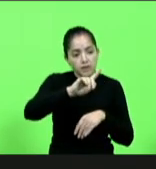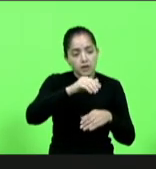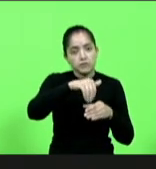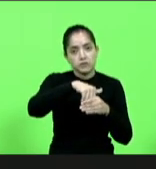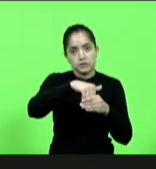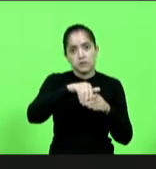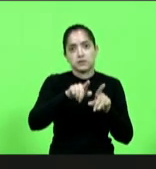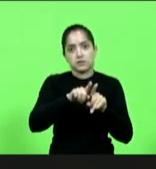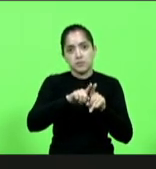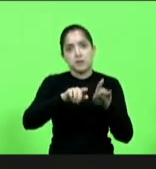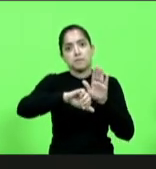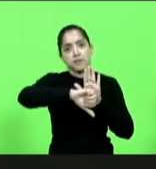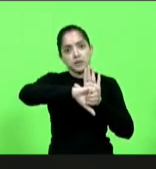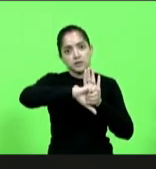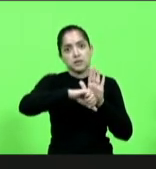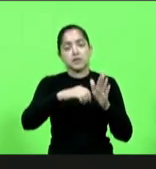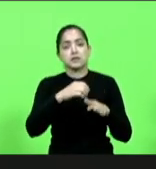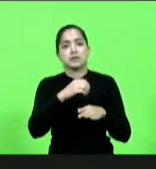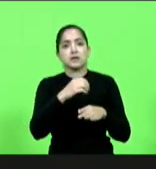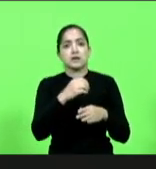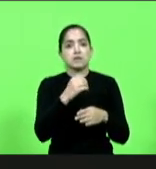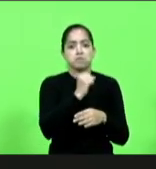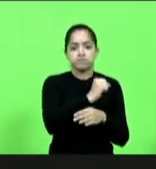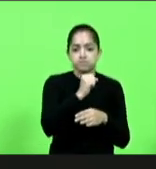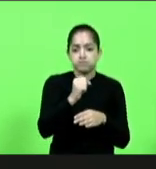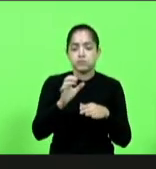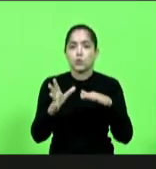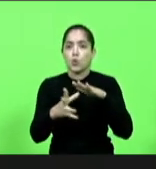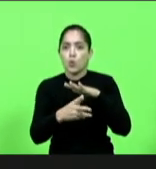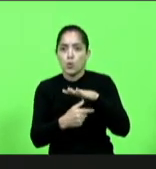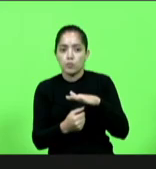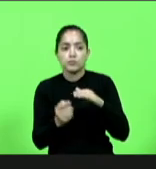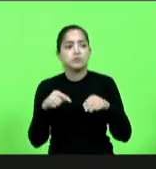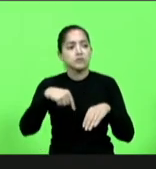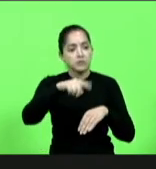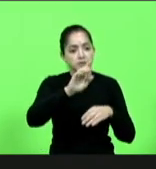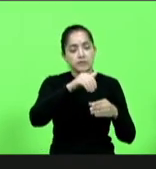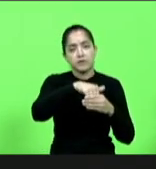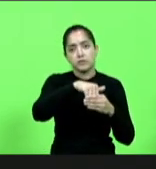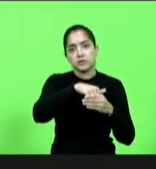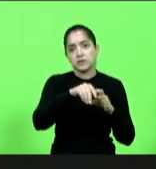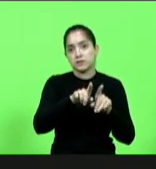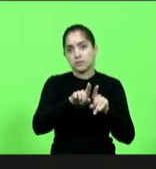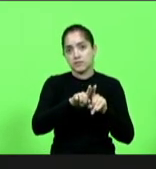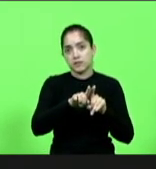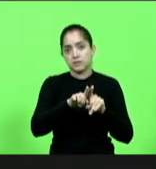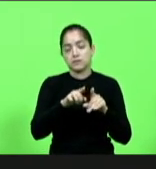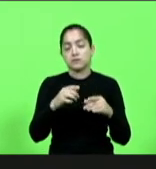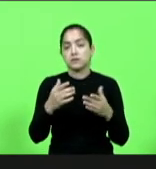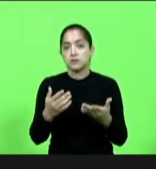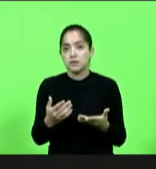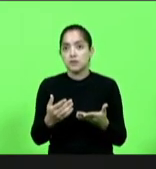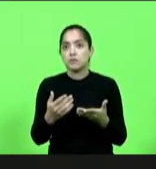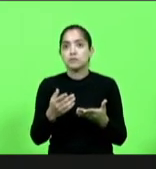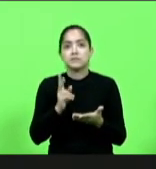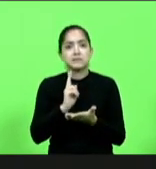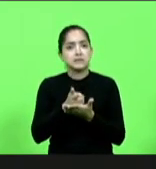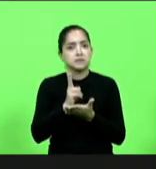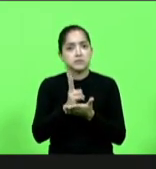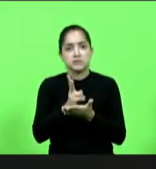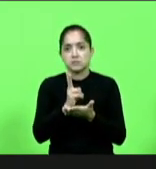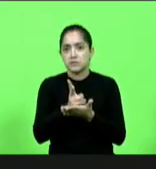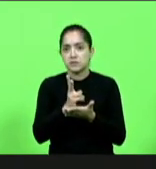bandido vota assassino vota corrupto vota então ele vai sempre ter os seus